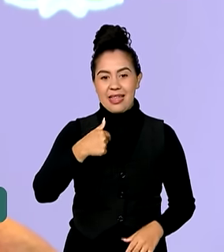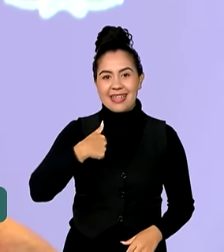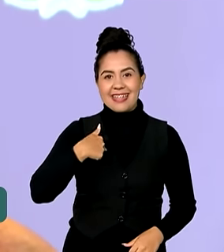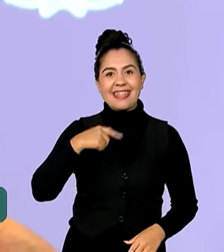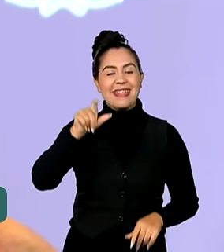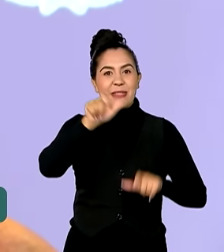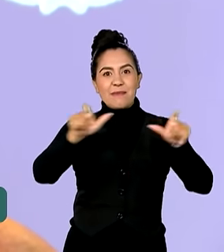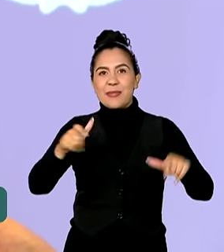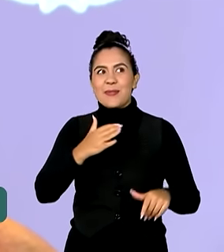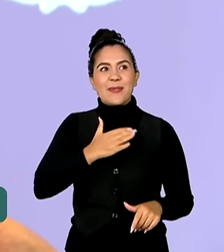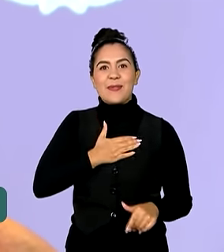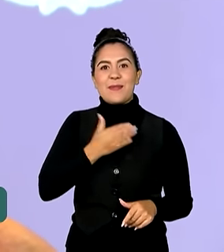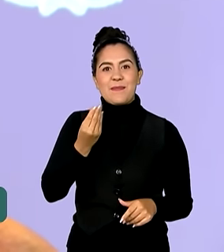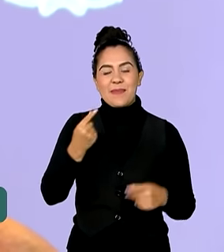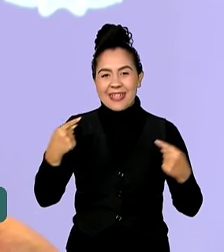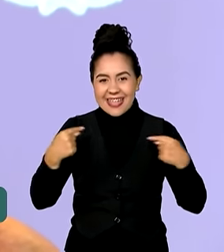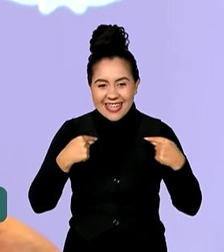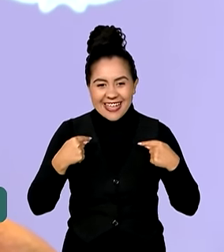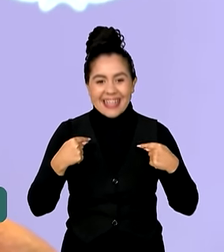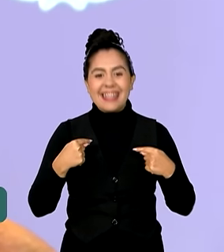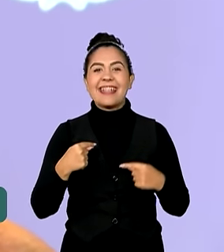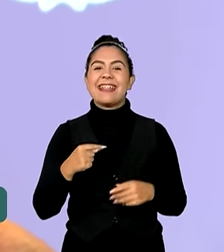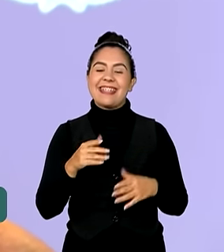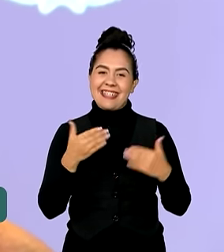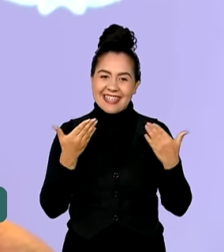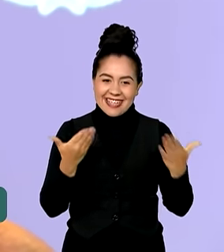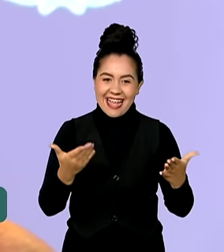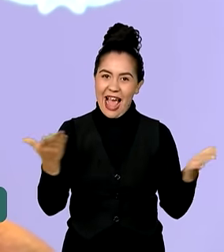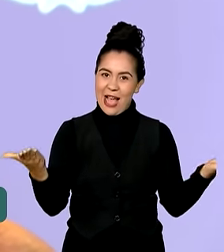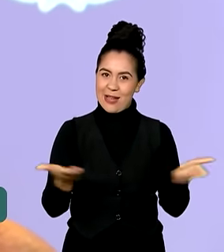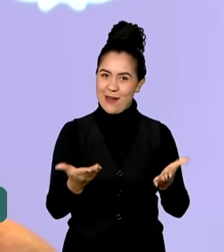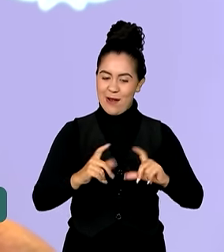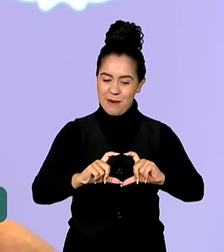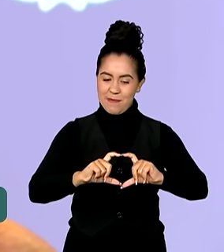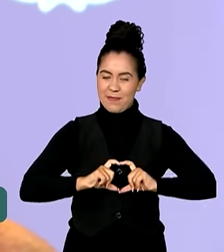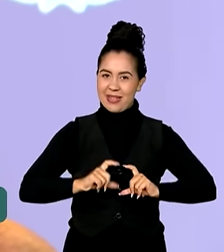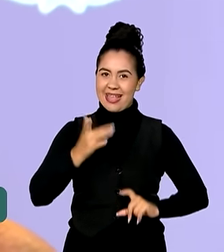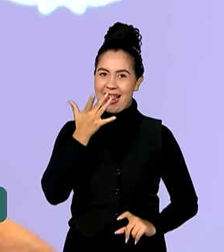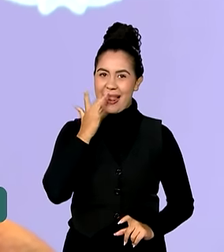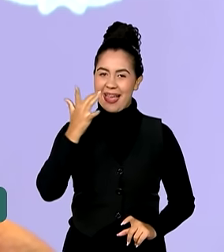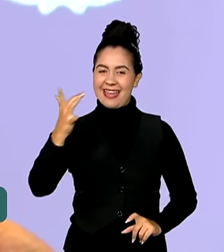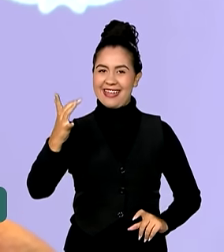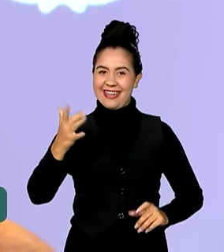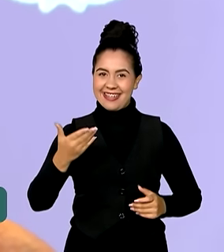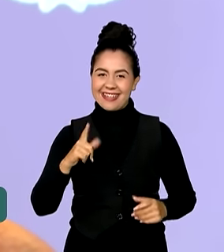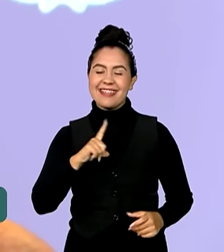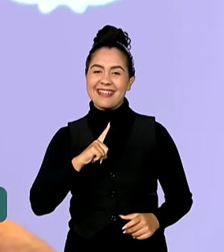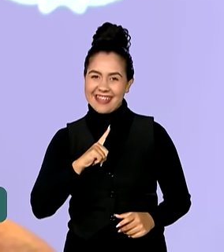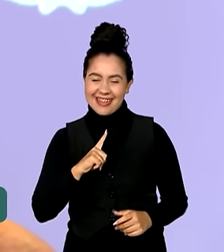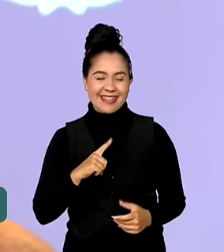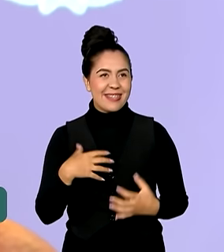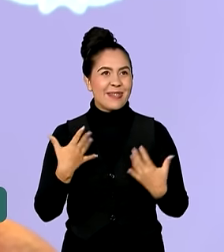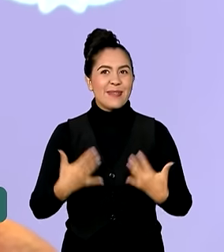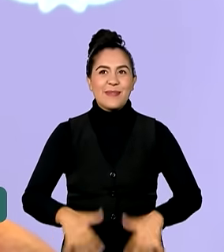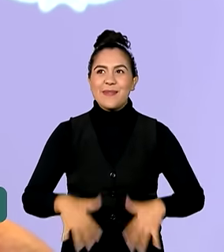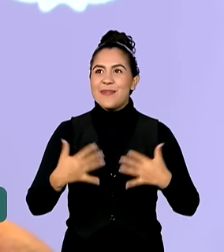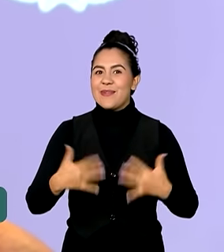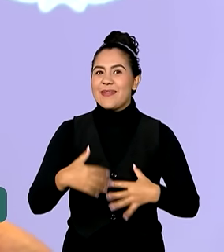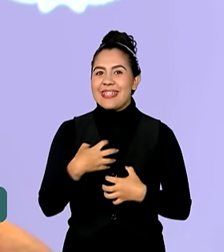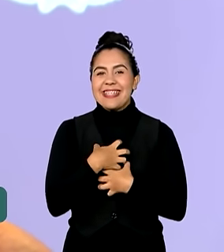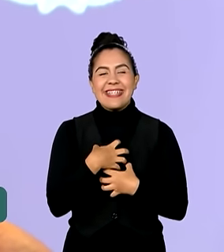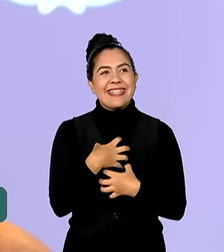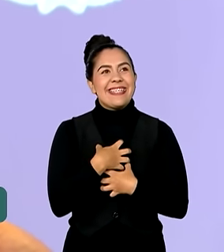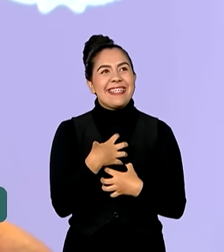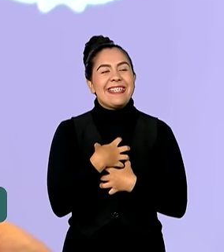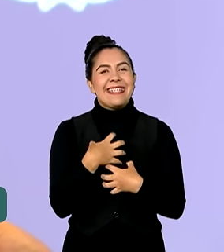favorita e saí favorita da prova, com a medalha de ouro no peito. Nossa, é uma sensação assim